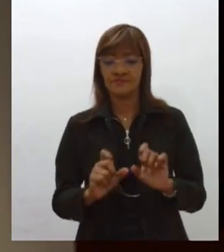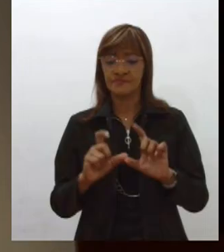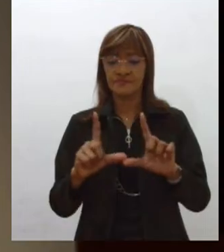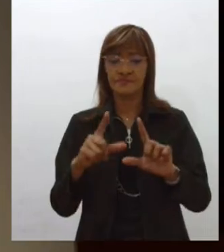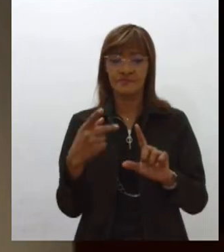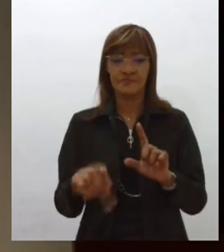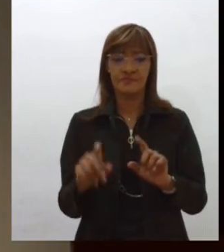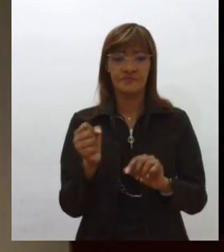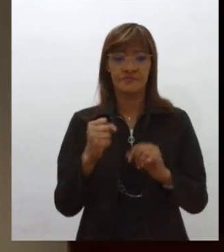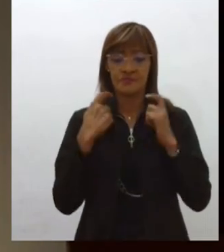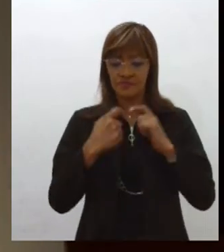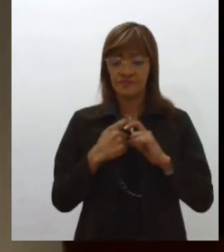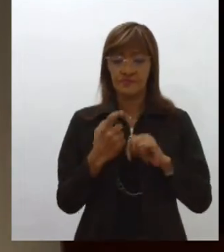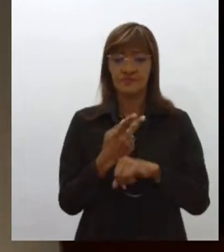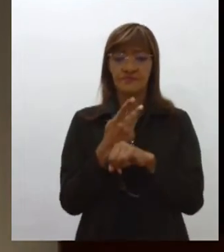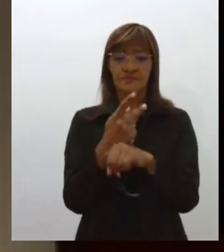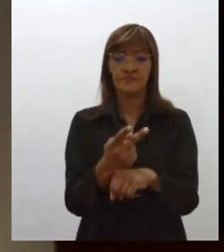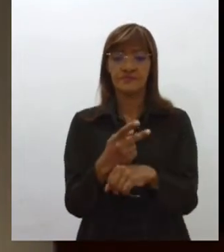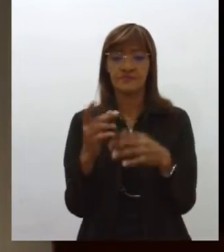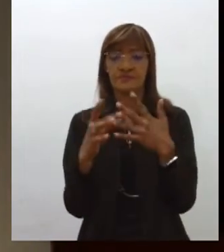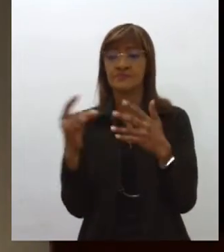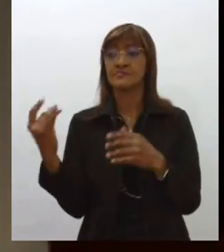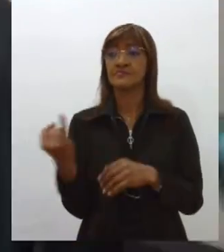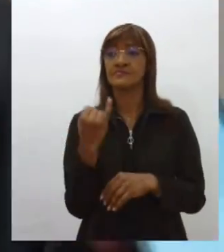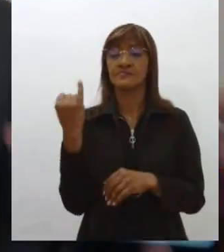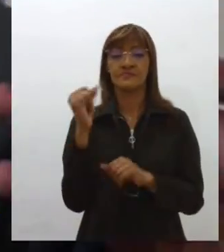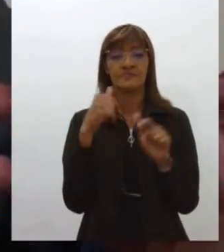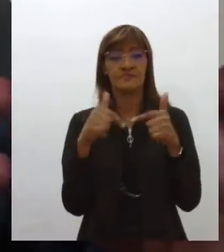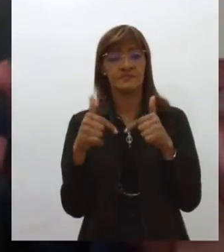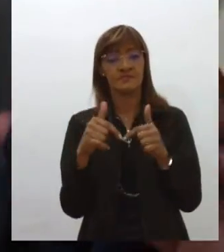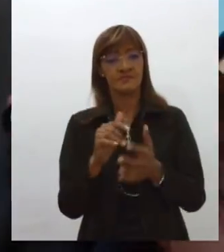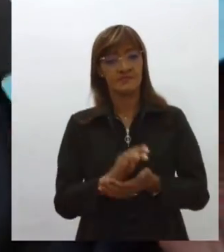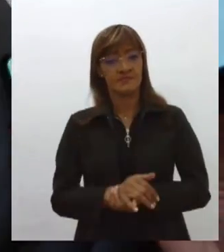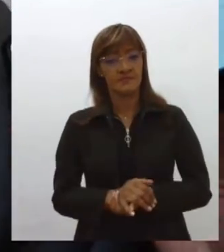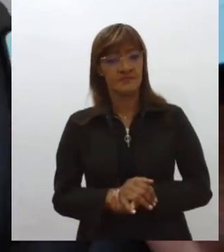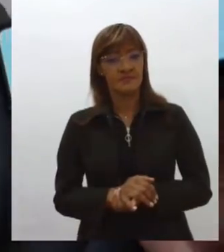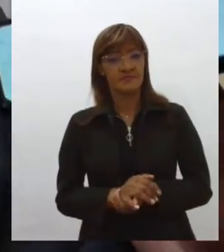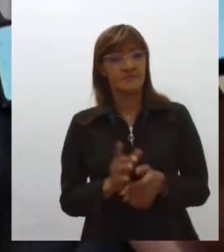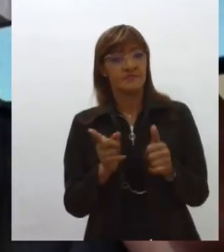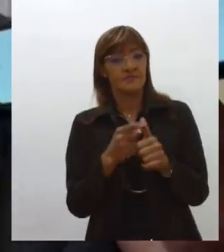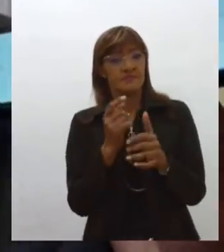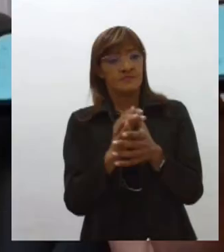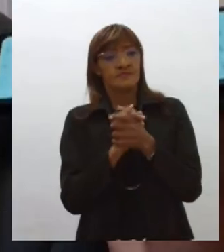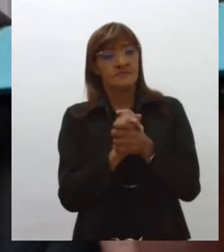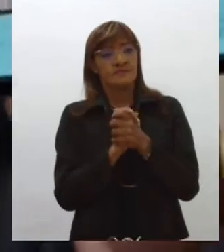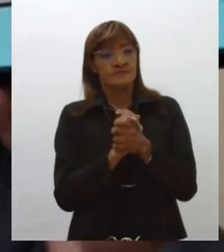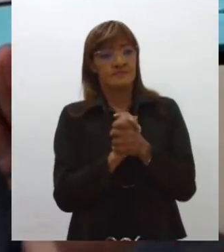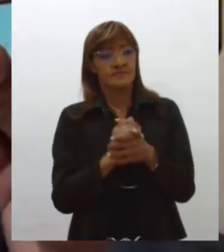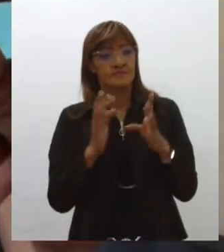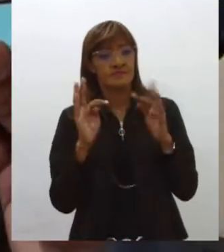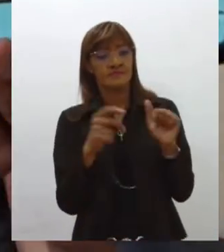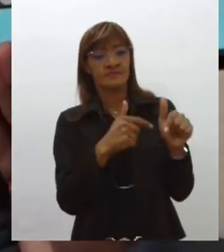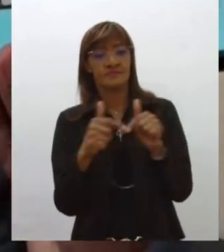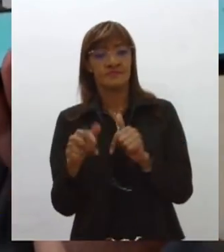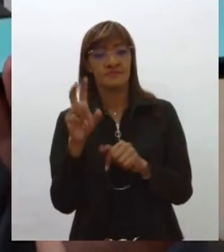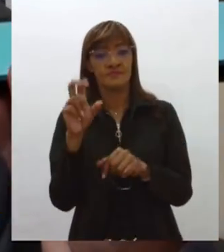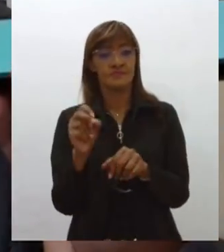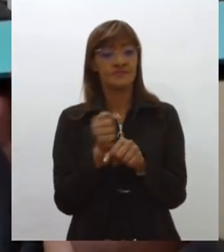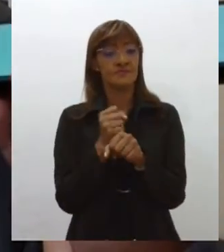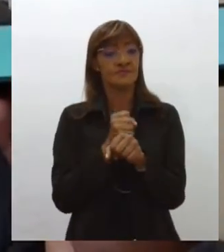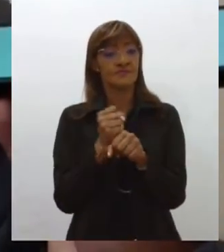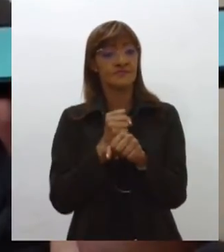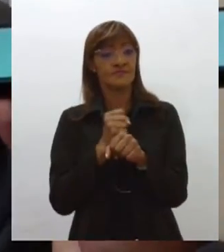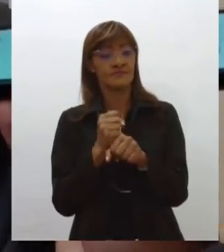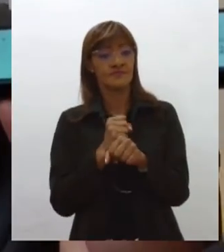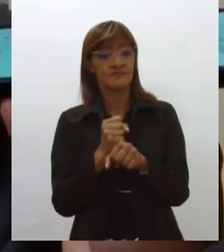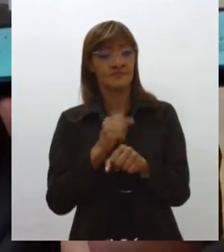Ele destacou o importante trabalho desenvolvido pela entidade. Primeiro, parabenizar a todos que fazem a defesa civil pelos seus 50 anos, que o papel, o